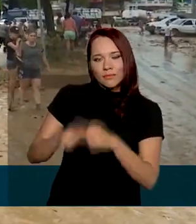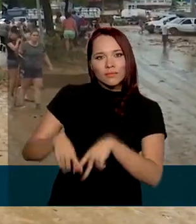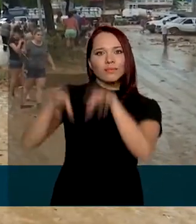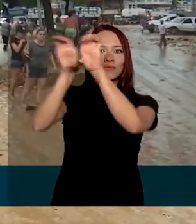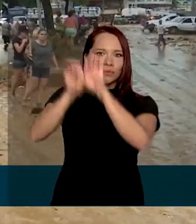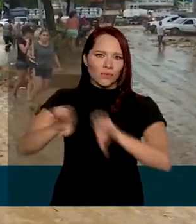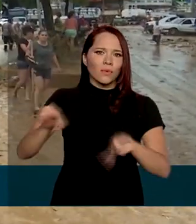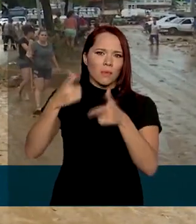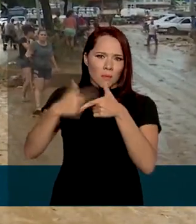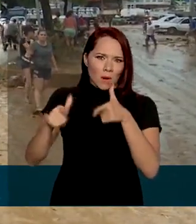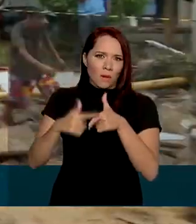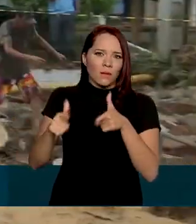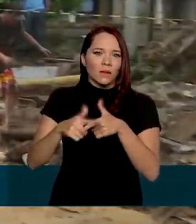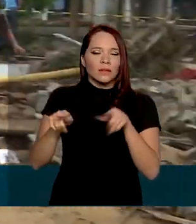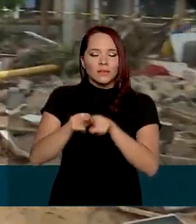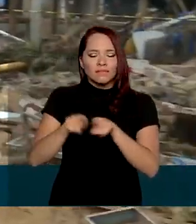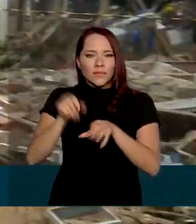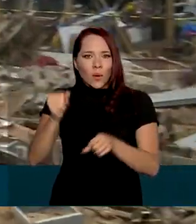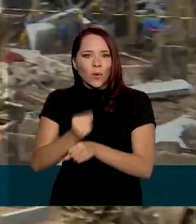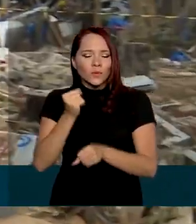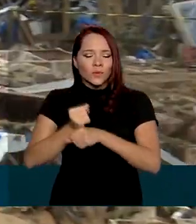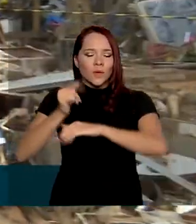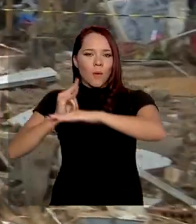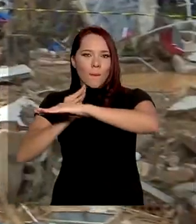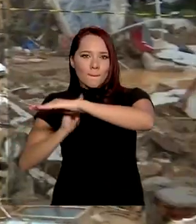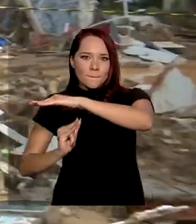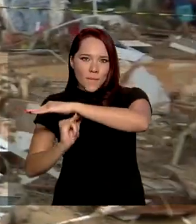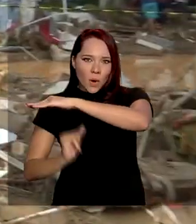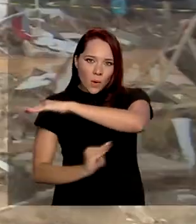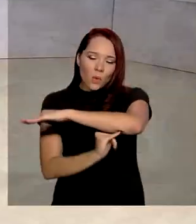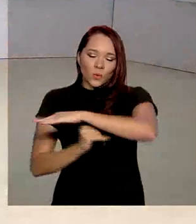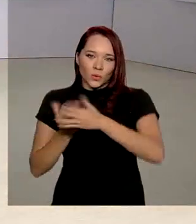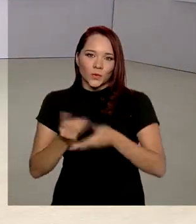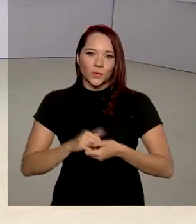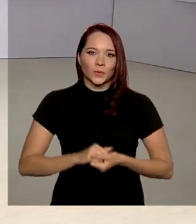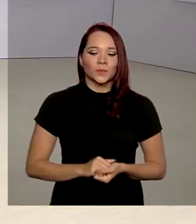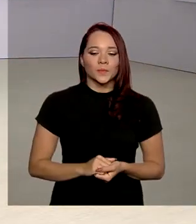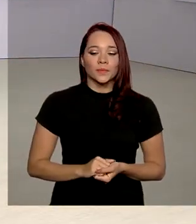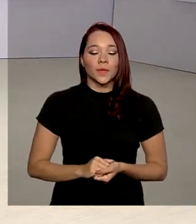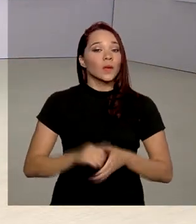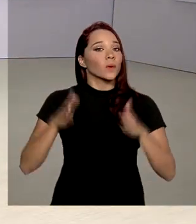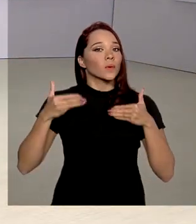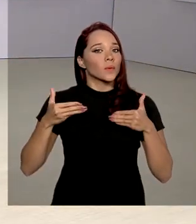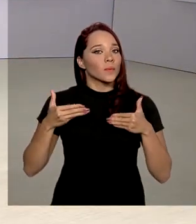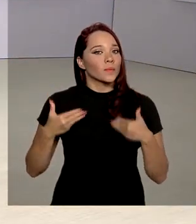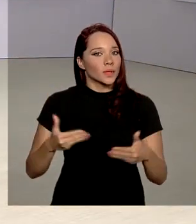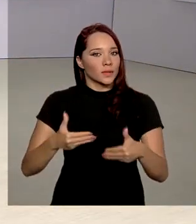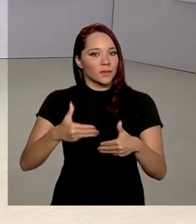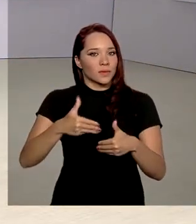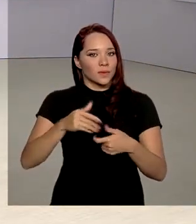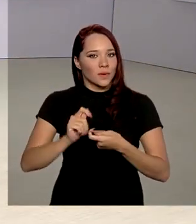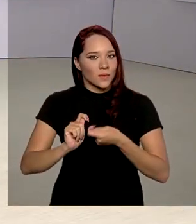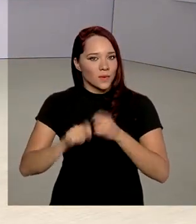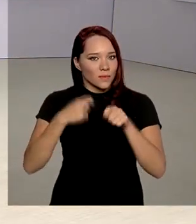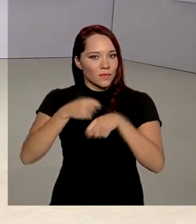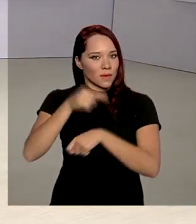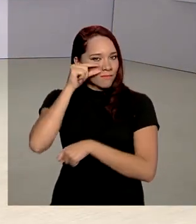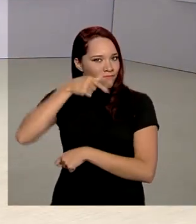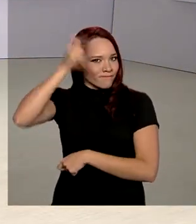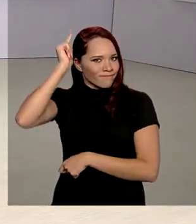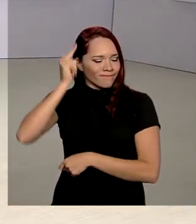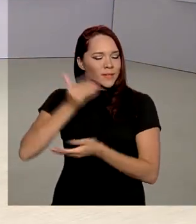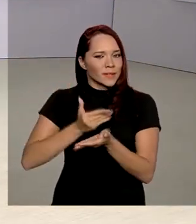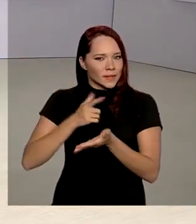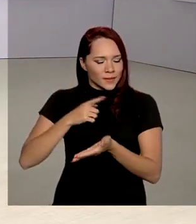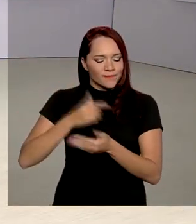danificadas, como a reconstrução de pontes. O ministro da Economia, Paulo Guedes, participou de debate em uma rede